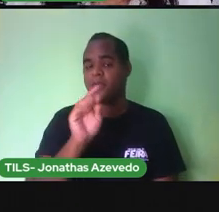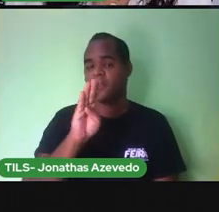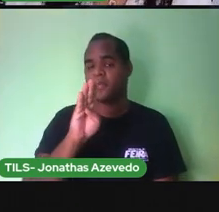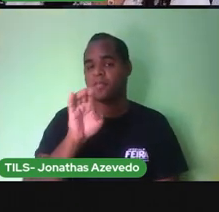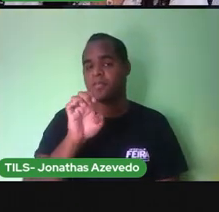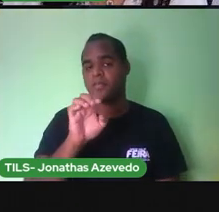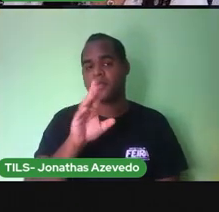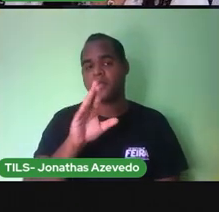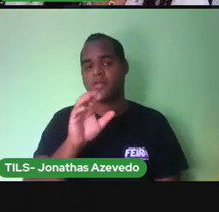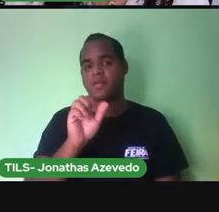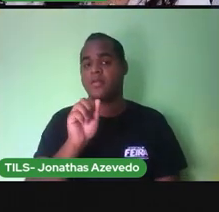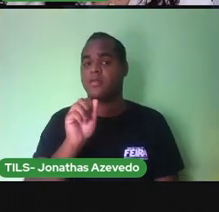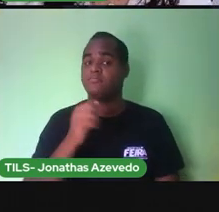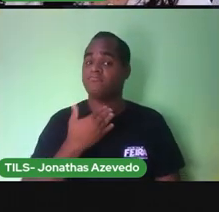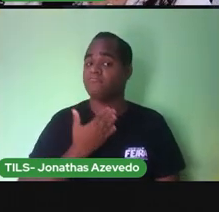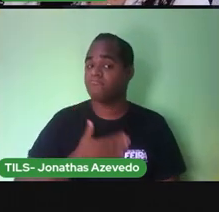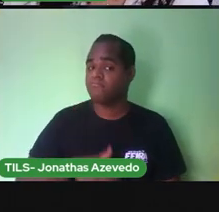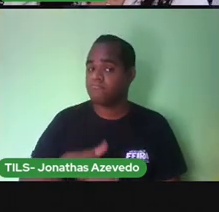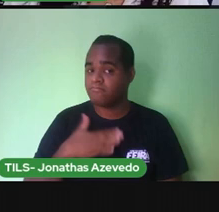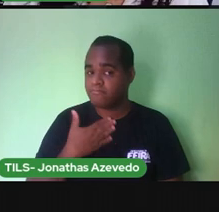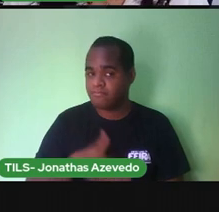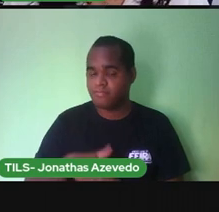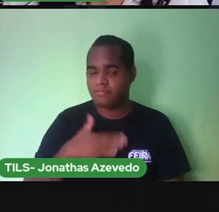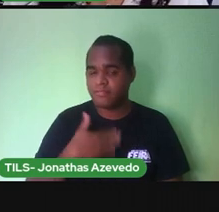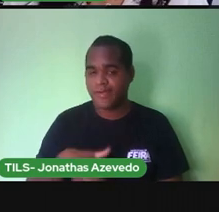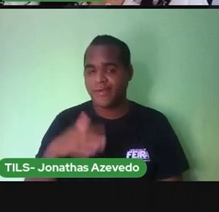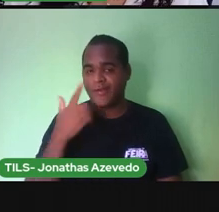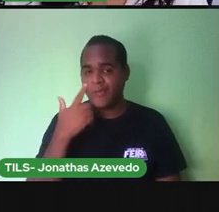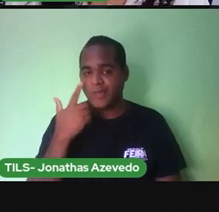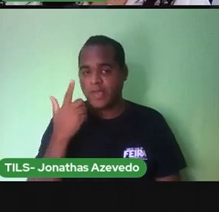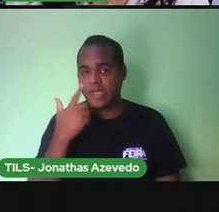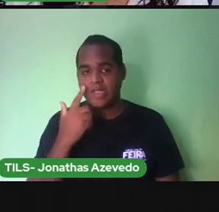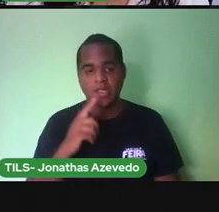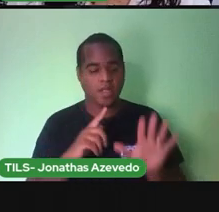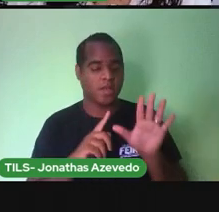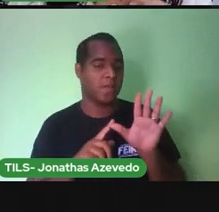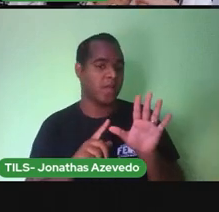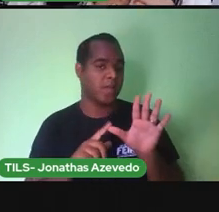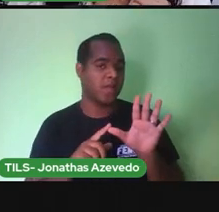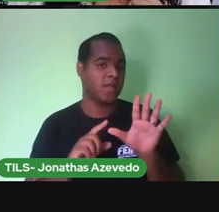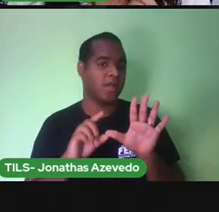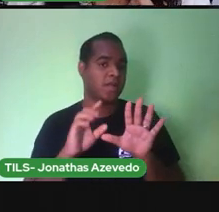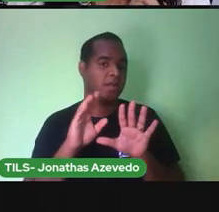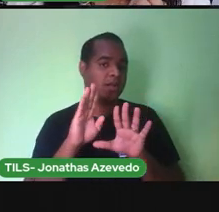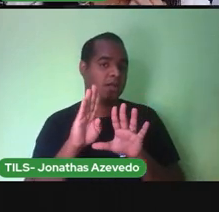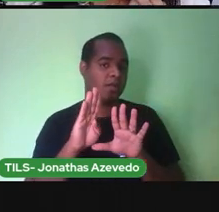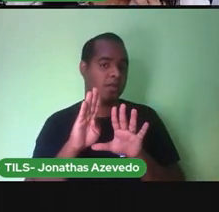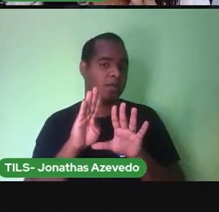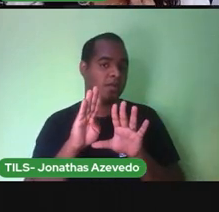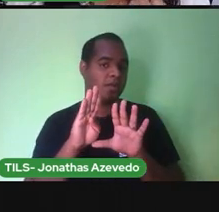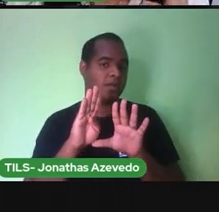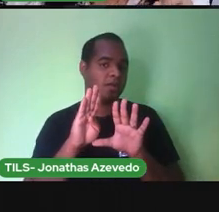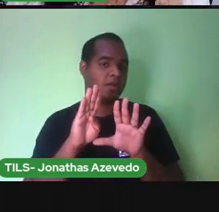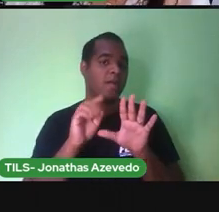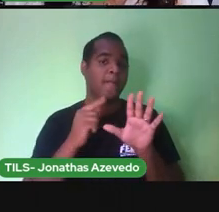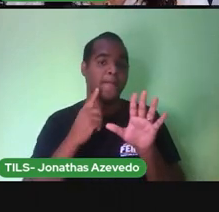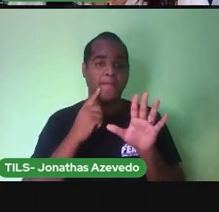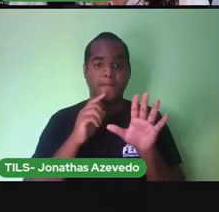Agora Devagarzinho Usando os dedinhos Na ponta do queixo Vamos lá Beira